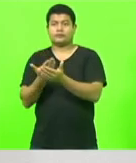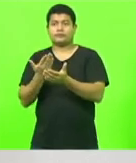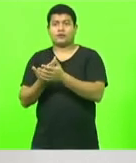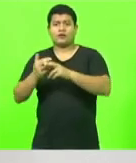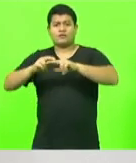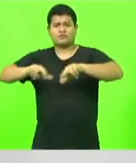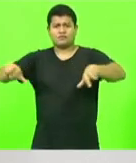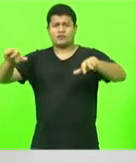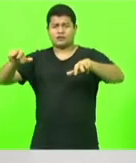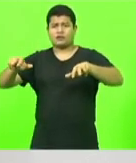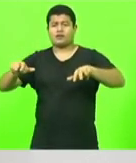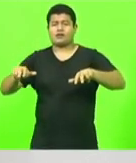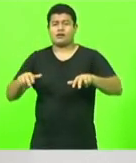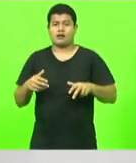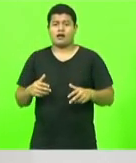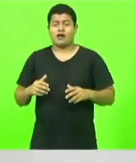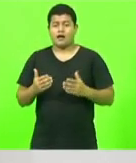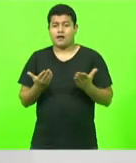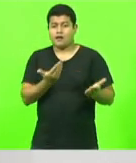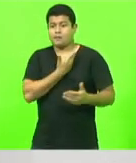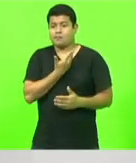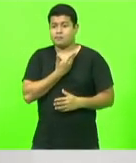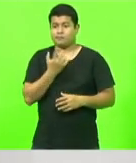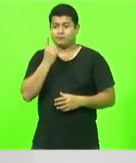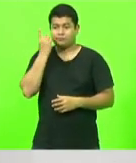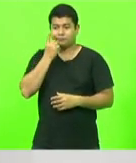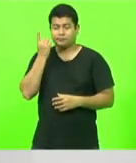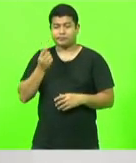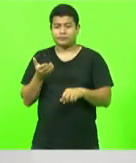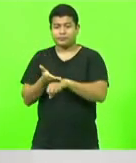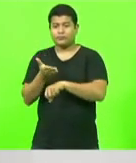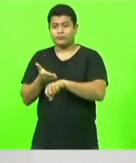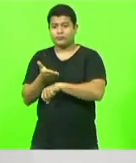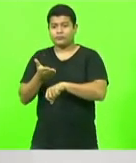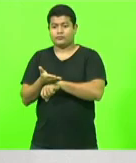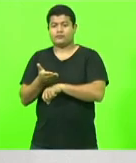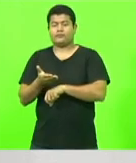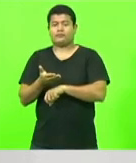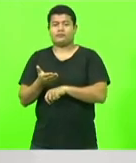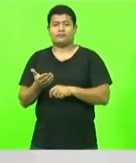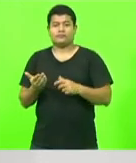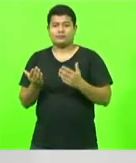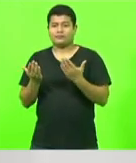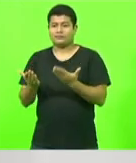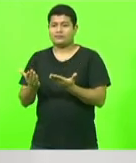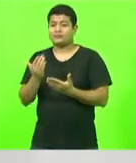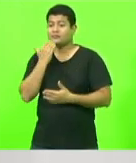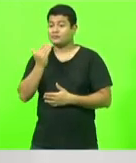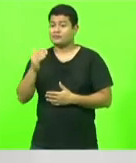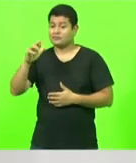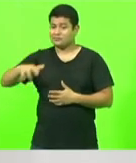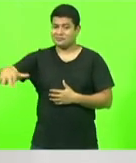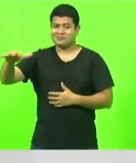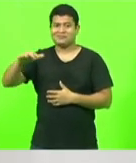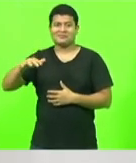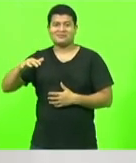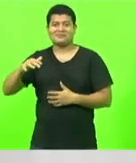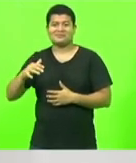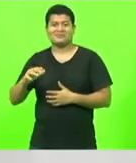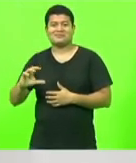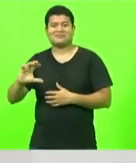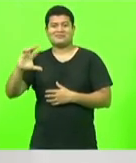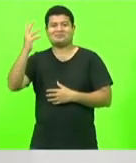colegas deputados participaram e trouxeram as demandas de suas regiões. Naquela ocasião era